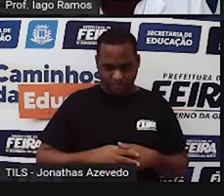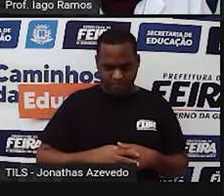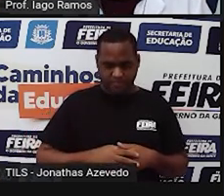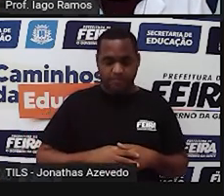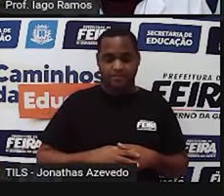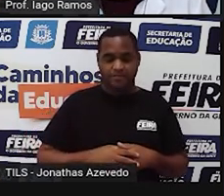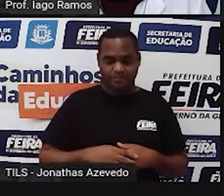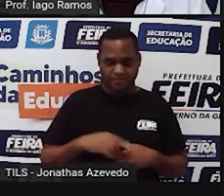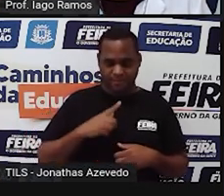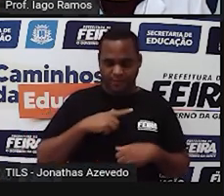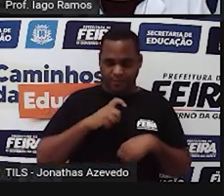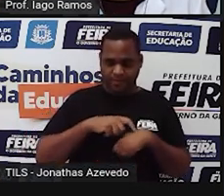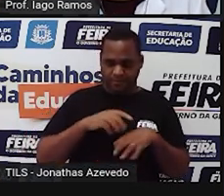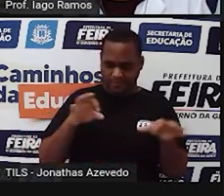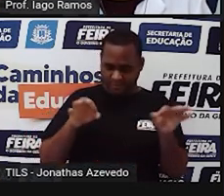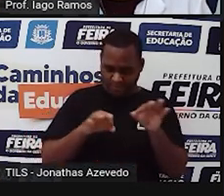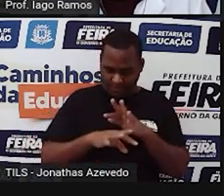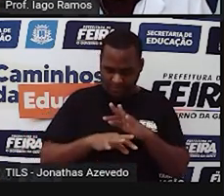Até o tempo acabar.